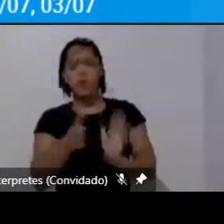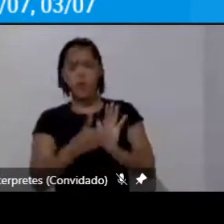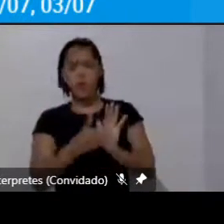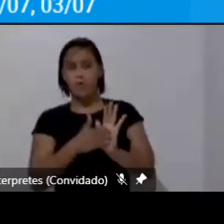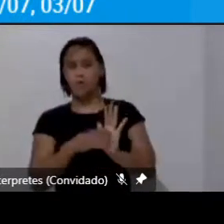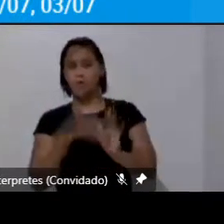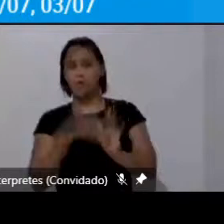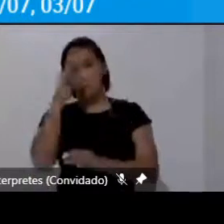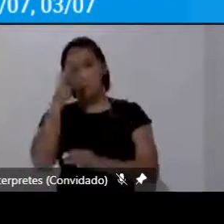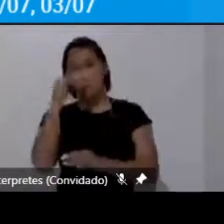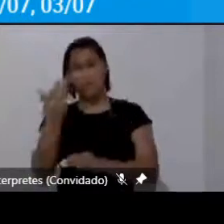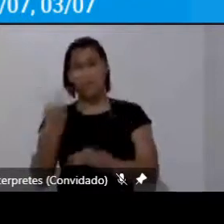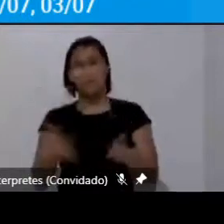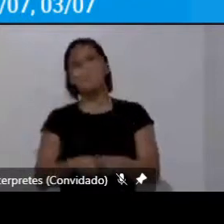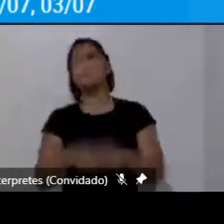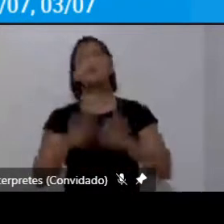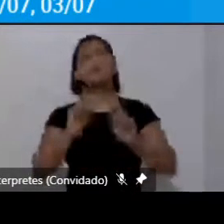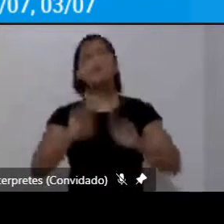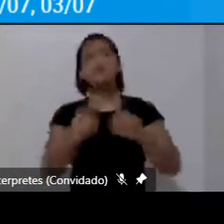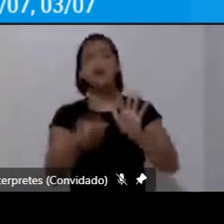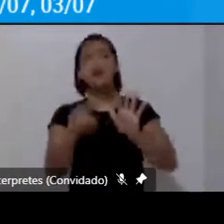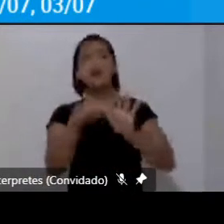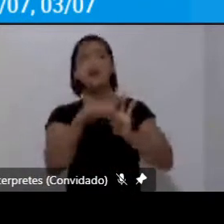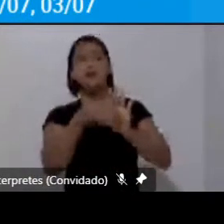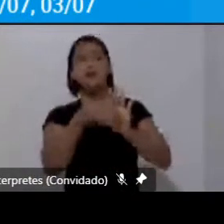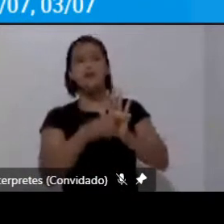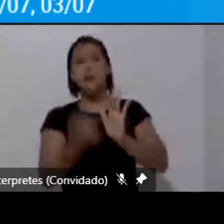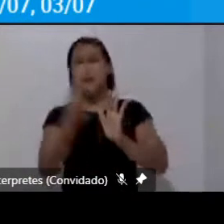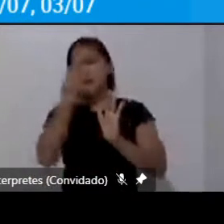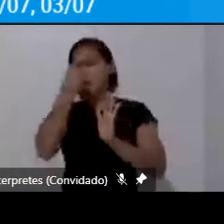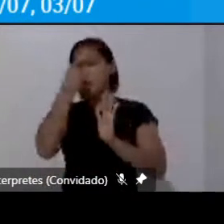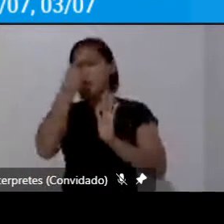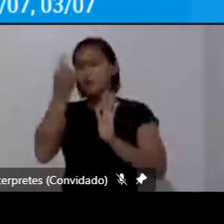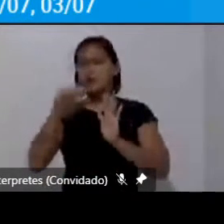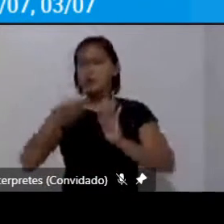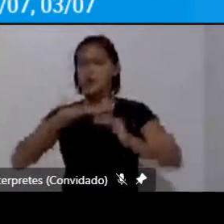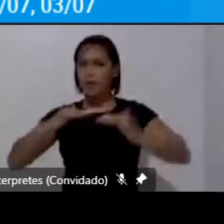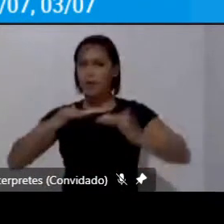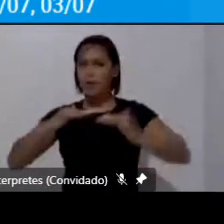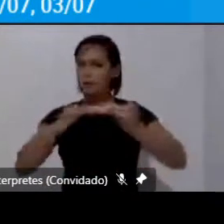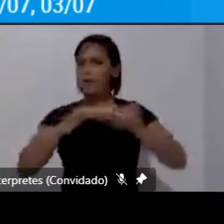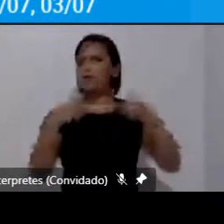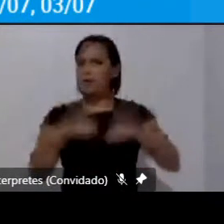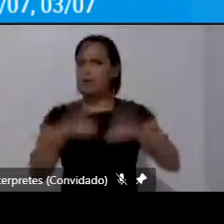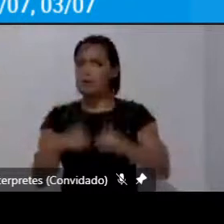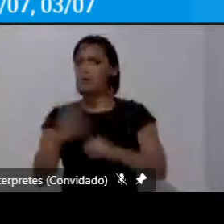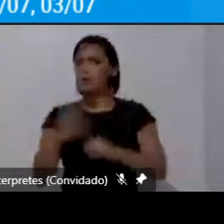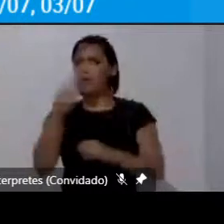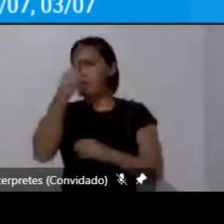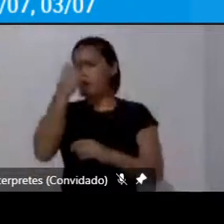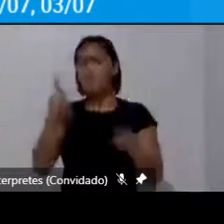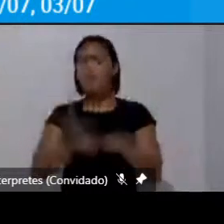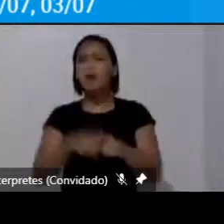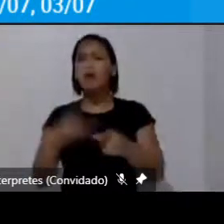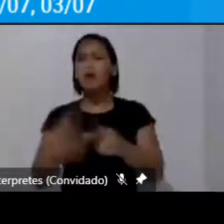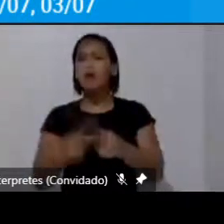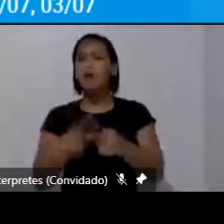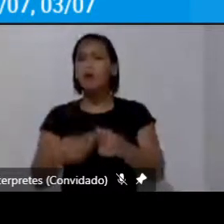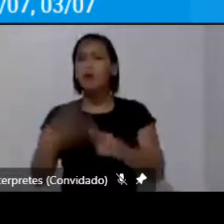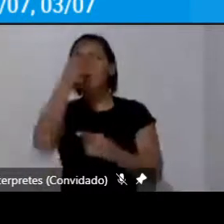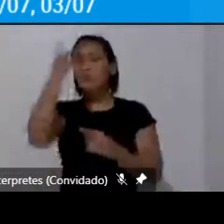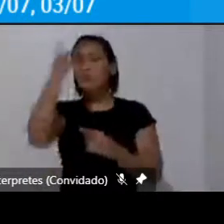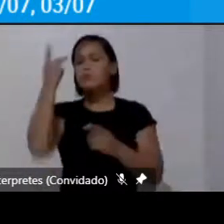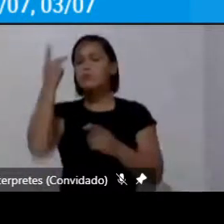clássico em que ele define que pensar a mobilidade você tem que pensar ao mesmo tempo por que as pessoas se